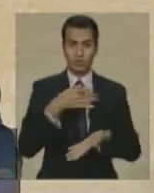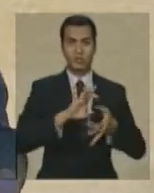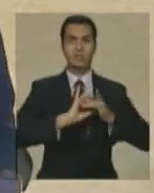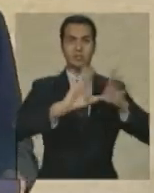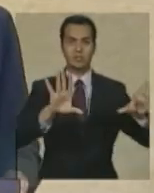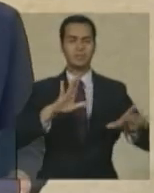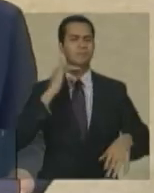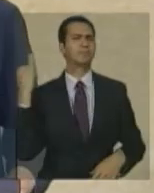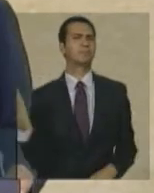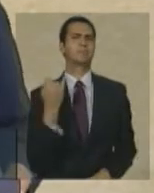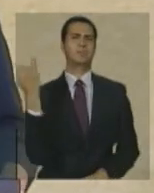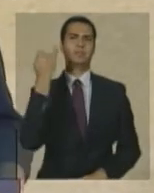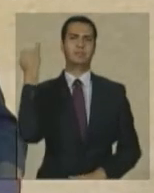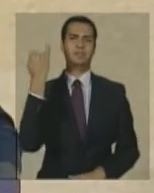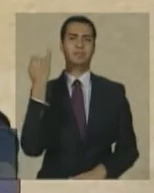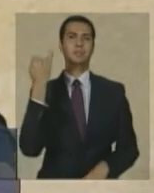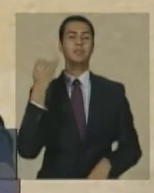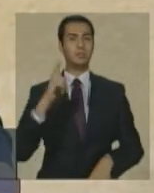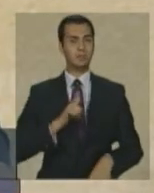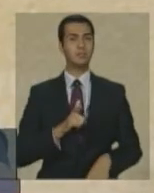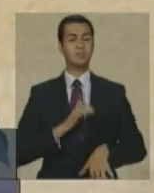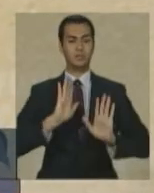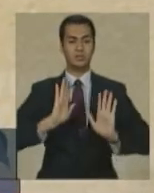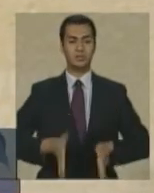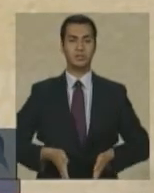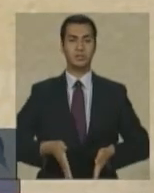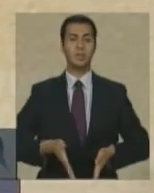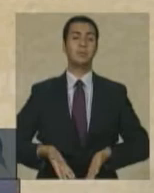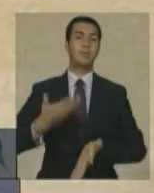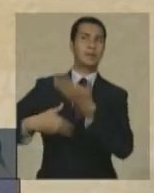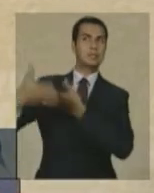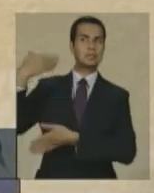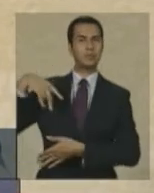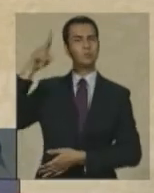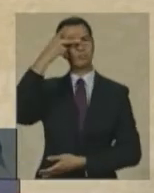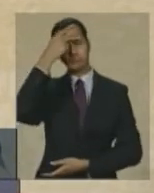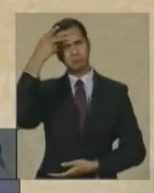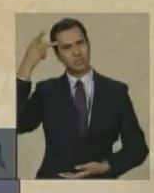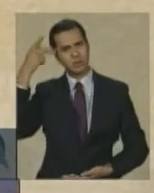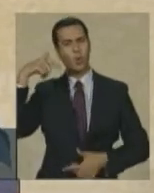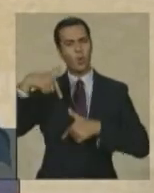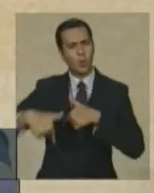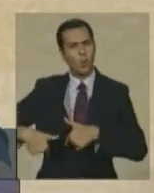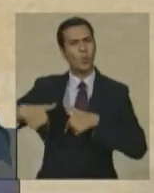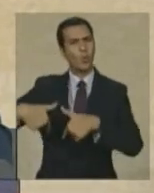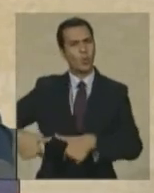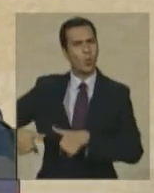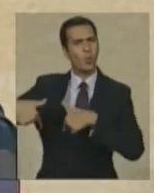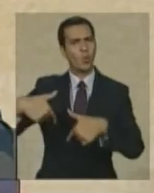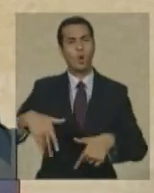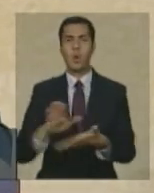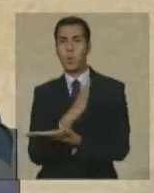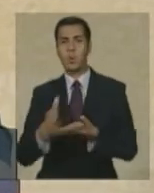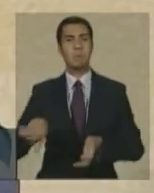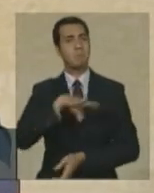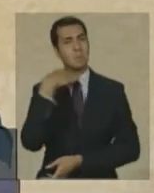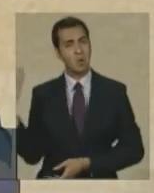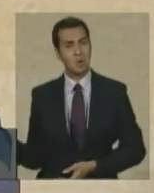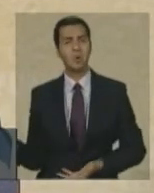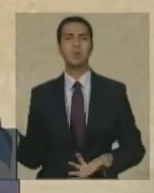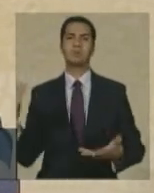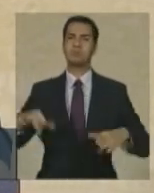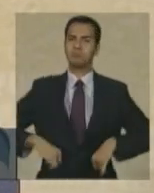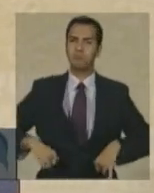preciosa e que muitos por ela lutaram e pereceram as gerações